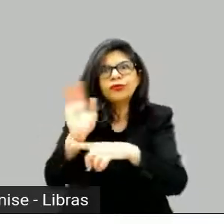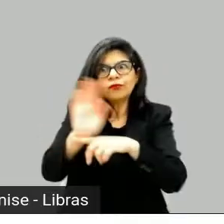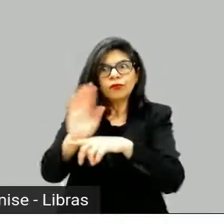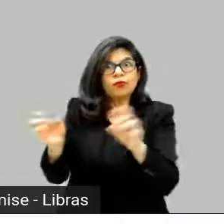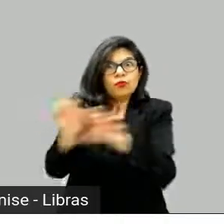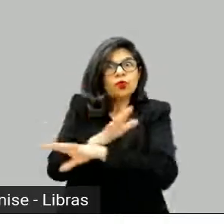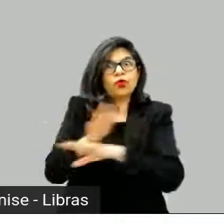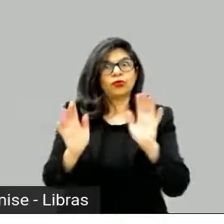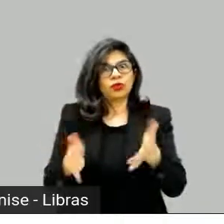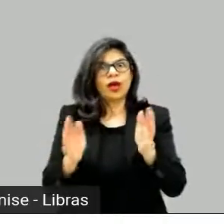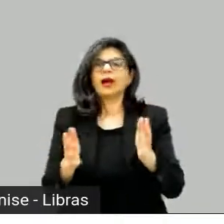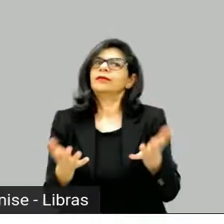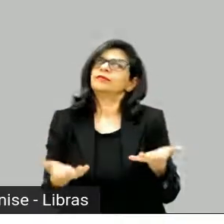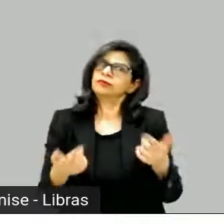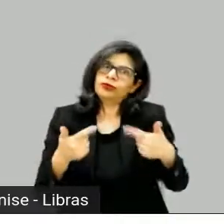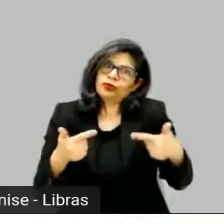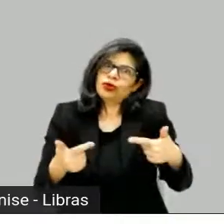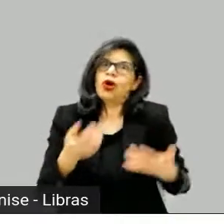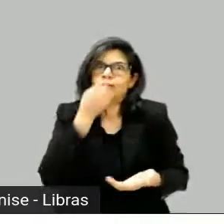Foi uma sorte.